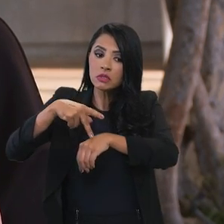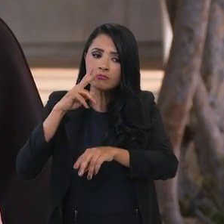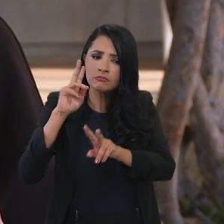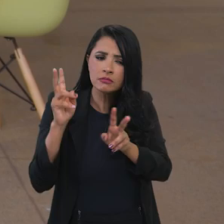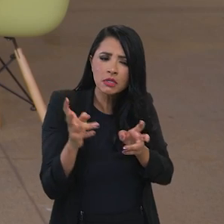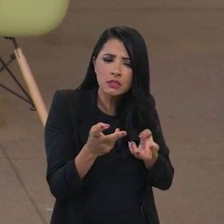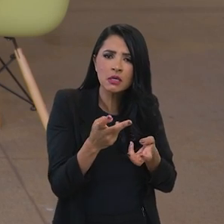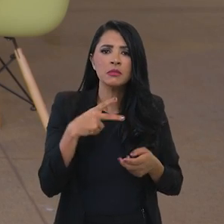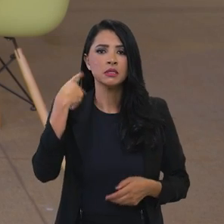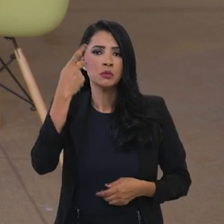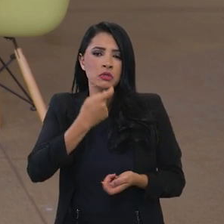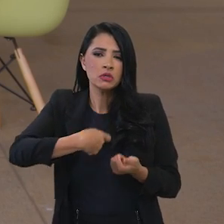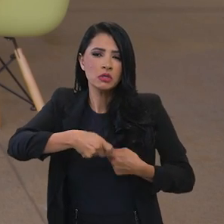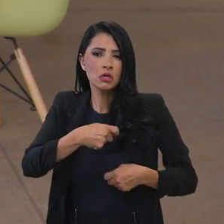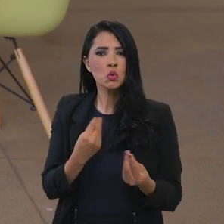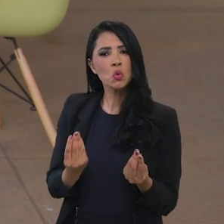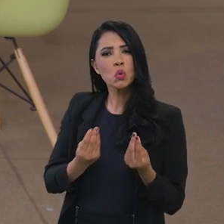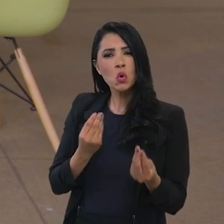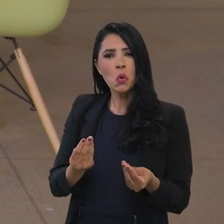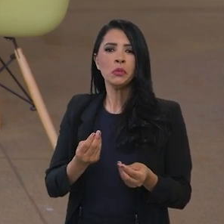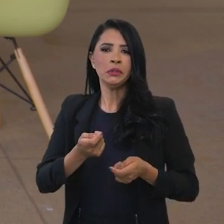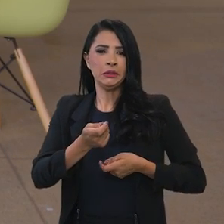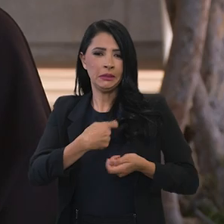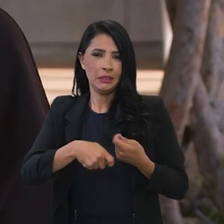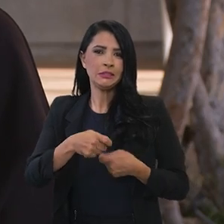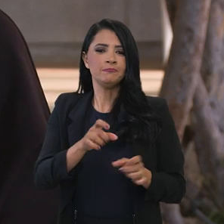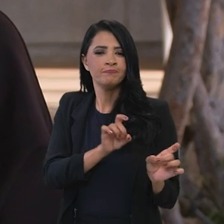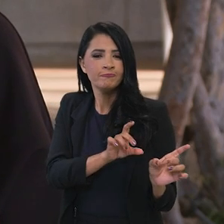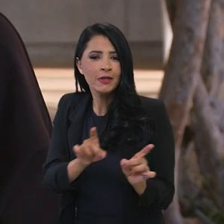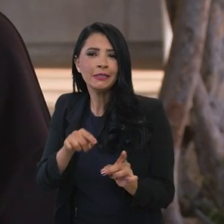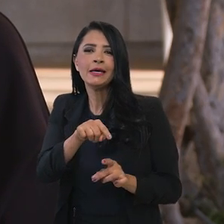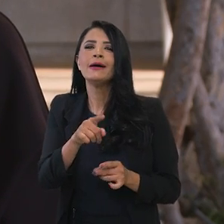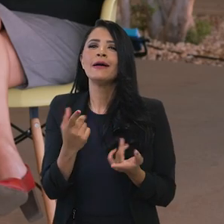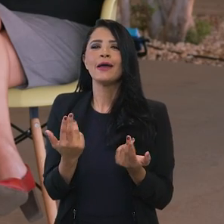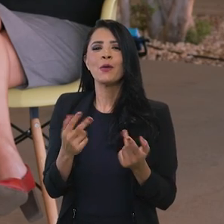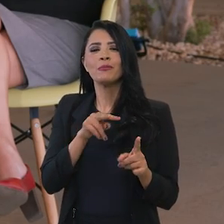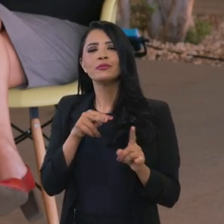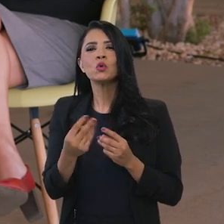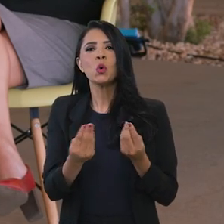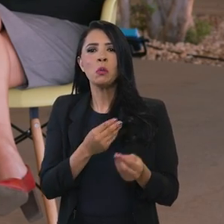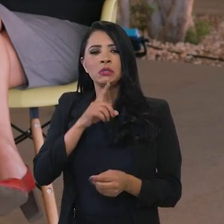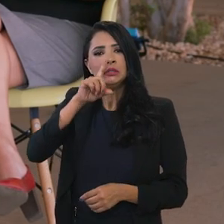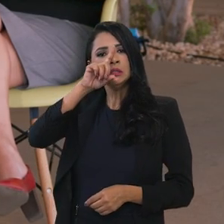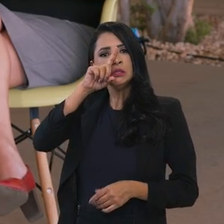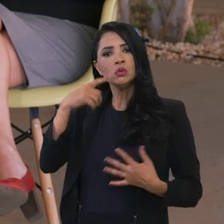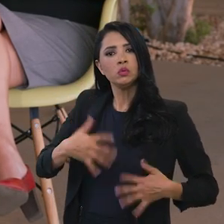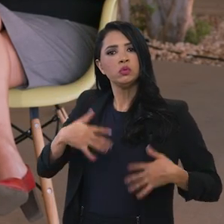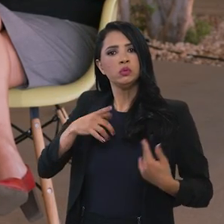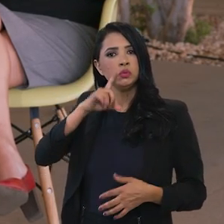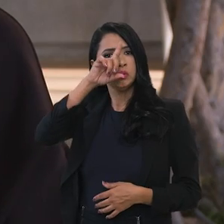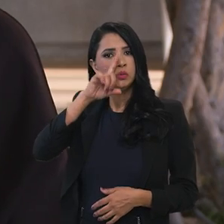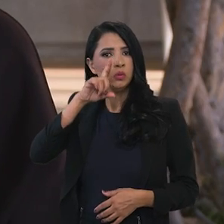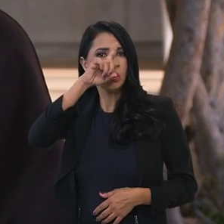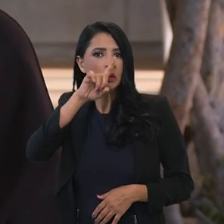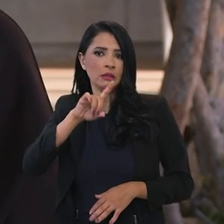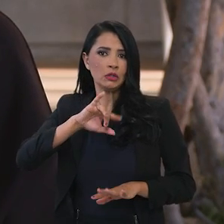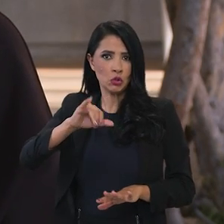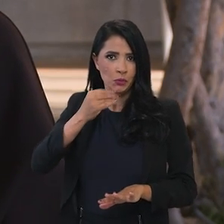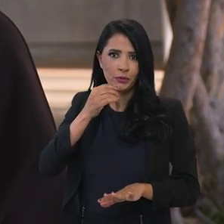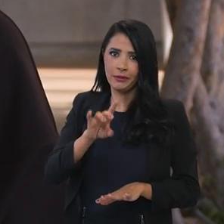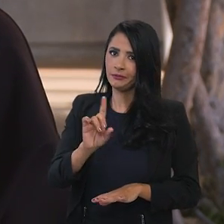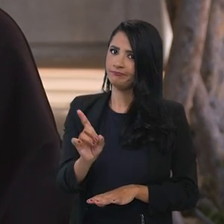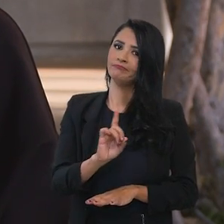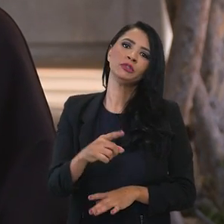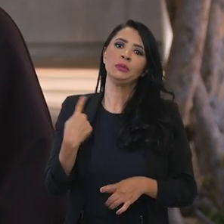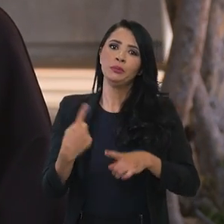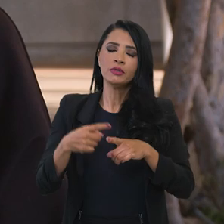comercial. O comércio passa a ser visto também com uma perspectiva de risco, não apenas uma perspectiva de oportunidade, porque você vai se lembrar,